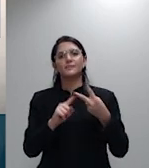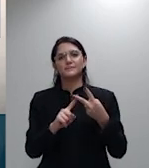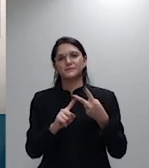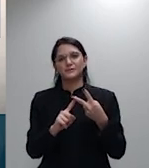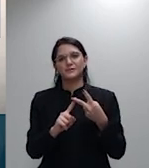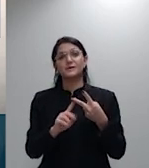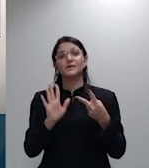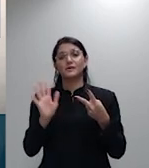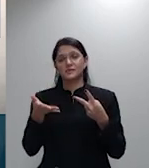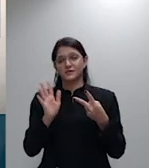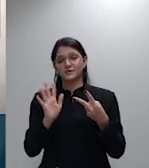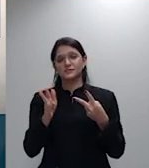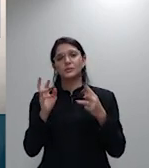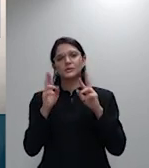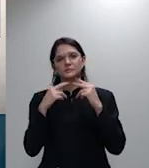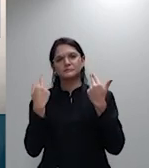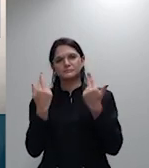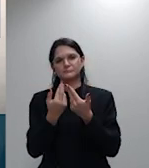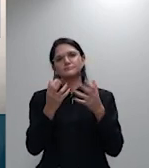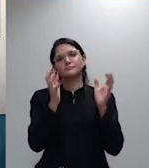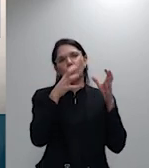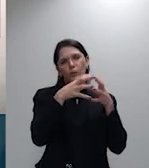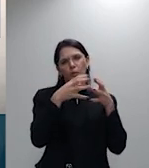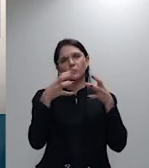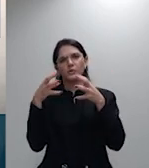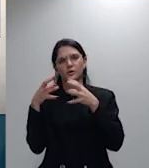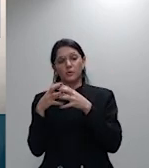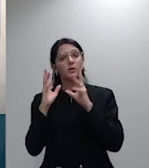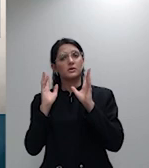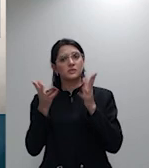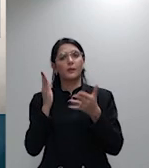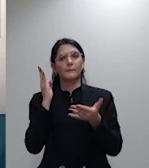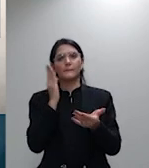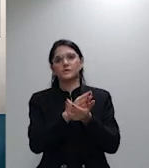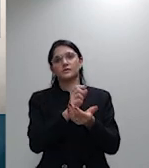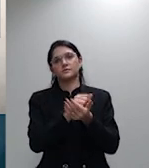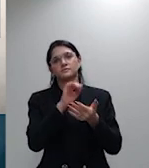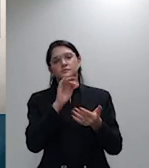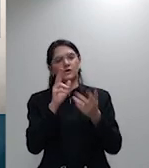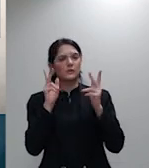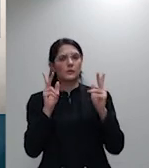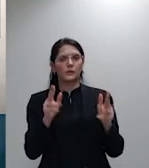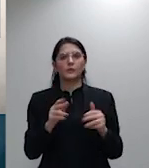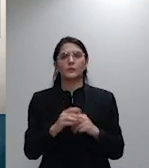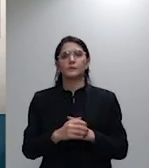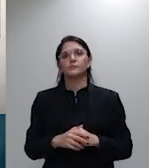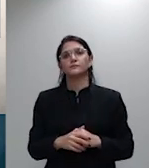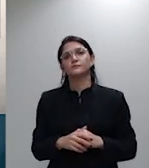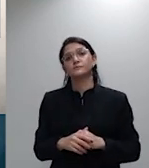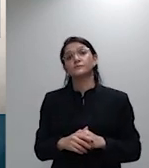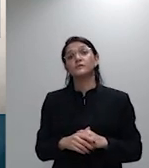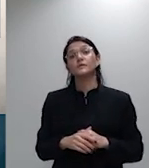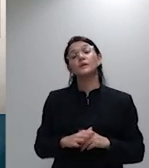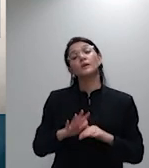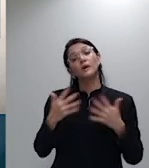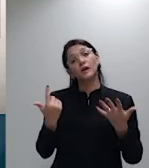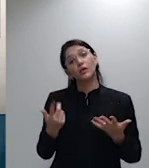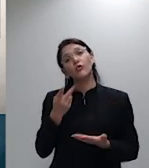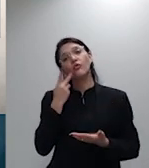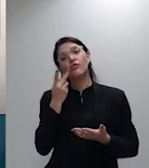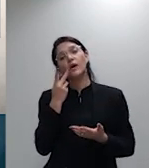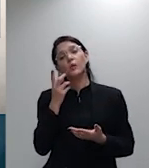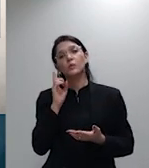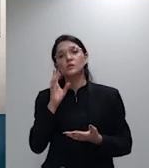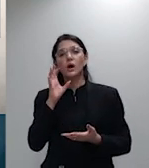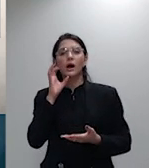ocasião de se manifestar, particularidades. E eu digo só rapidamente na página 12